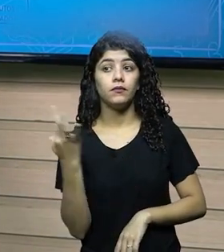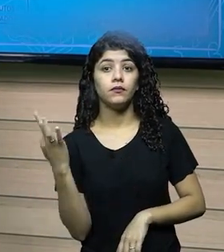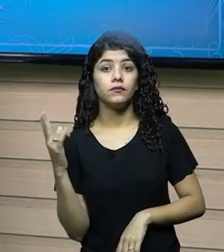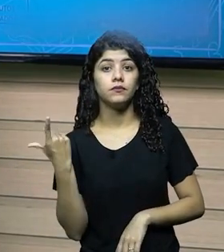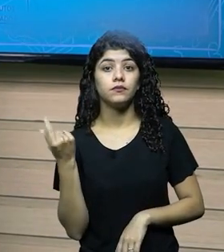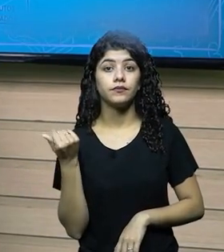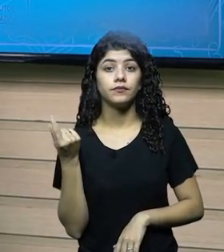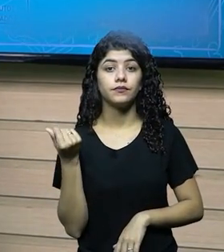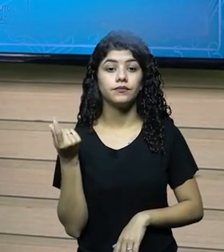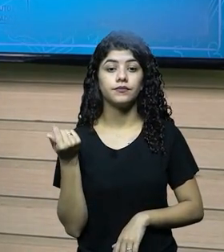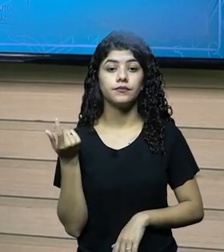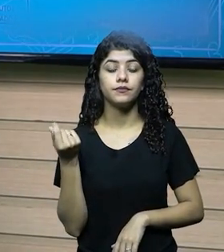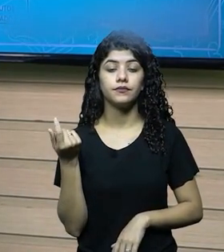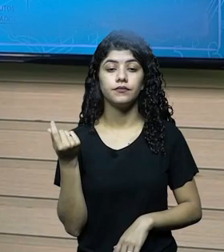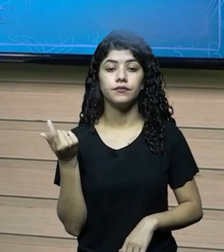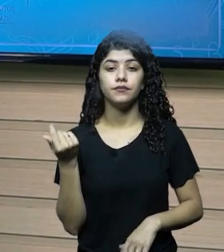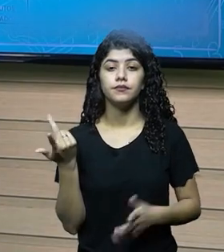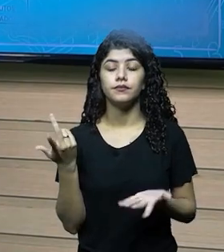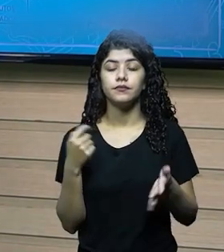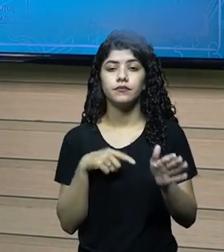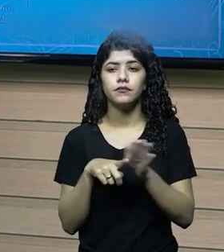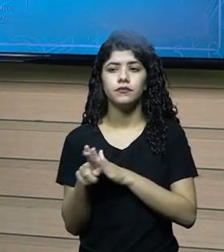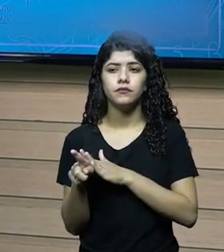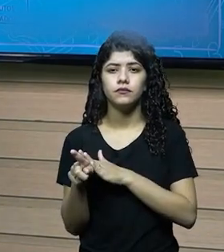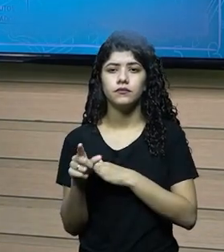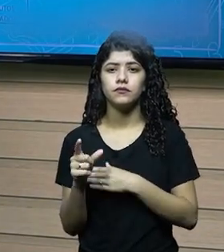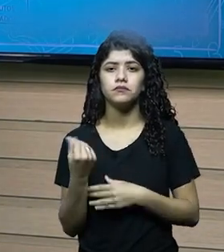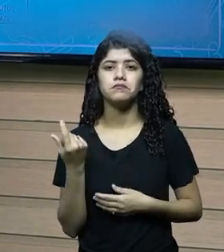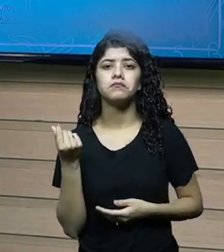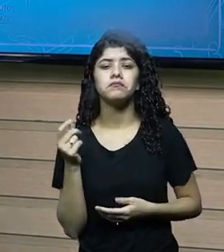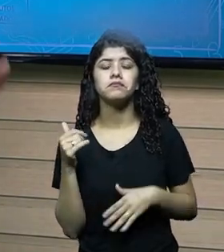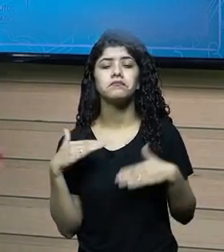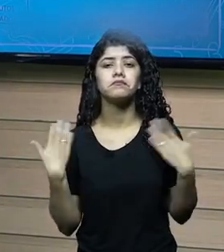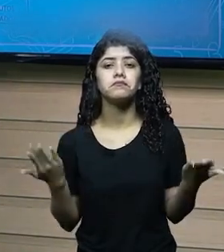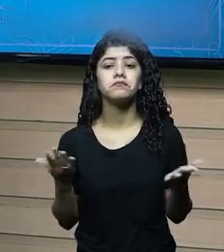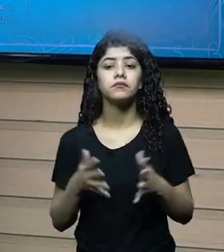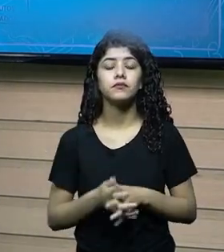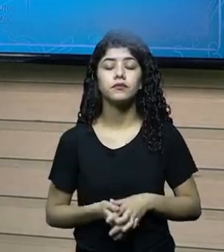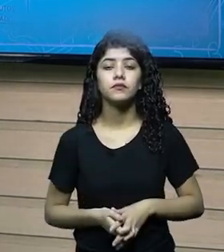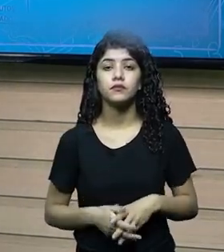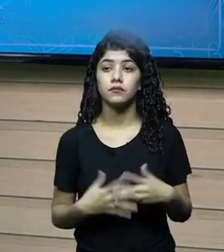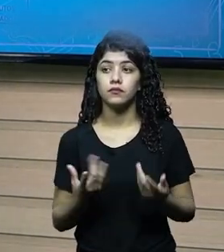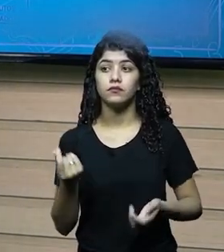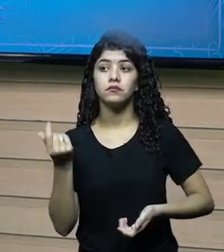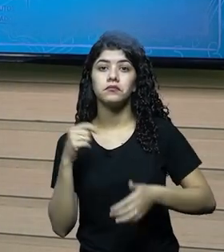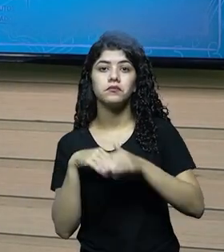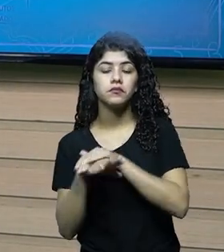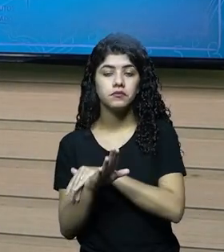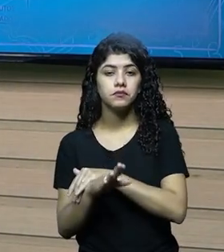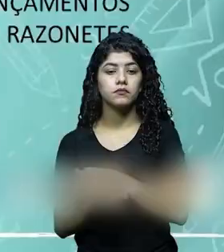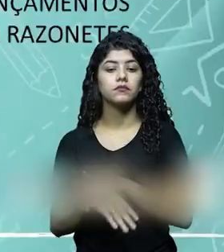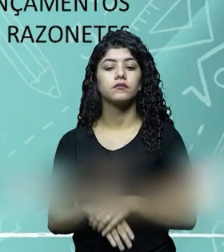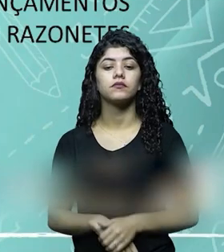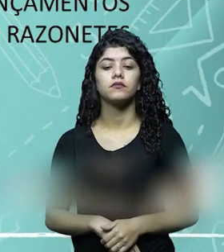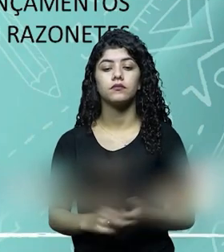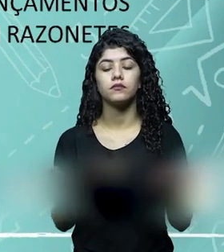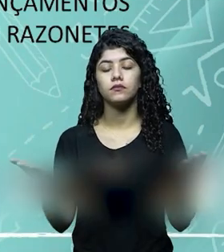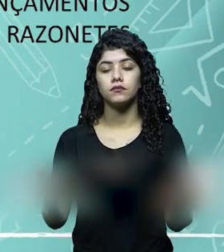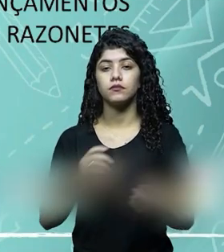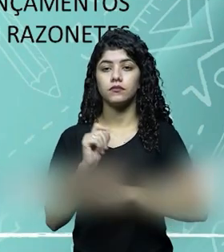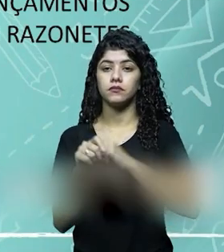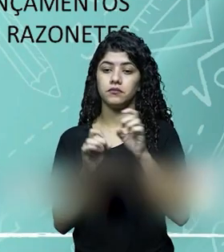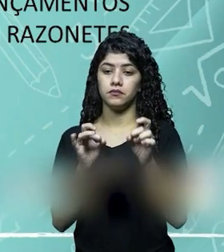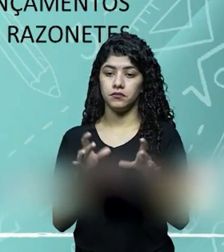Quanto custou, não tem aquela velha frase que a gente pergunta? Quanto custa? Então quanto foi que custou o meu estoque? O meu